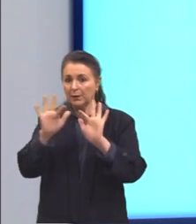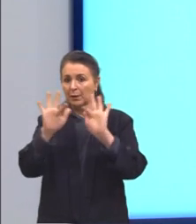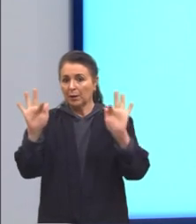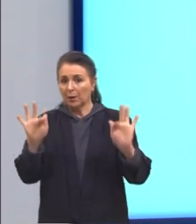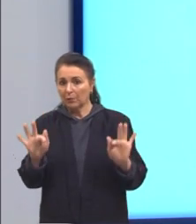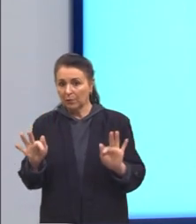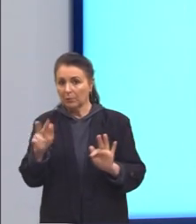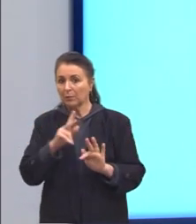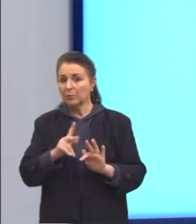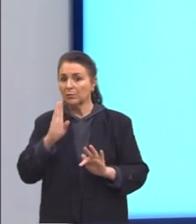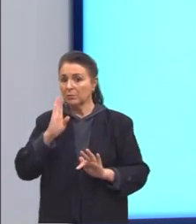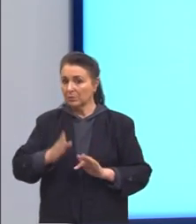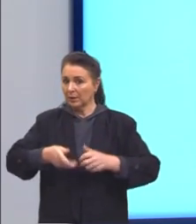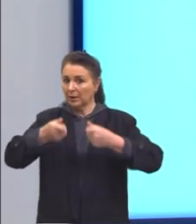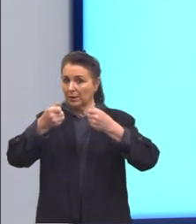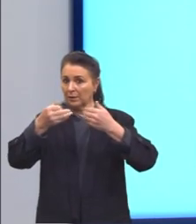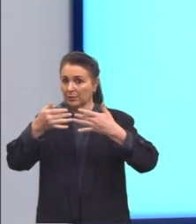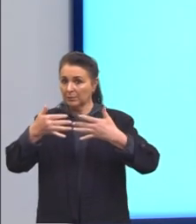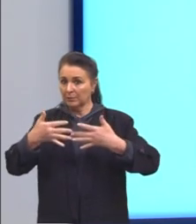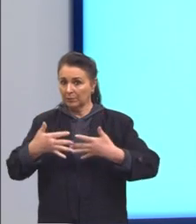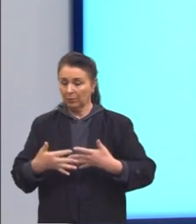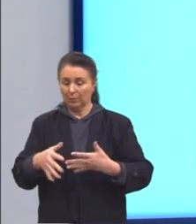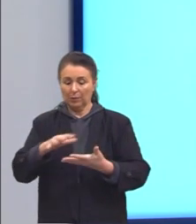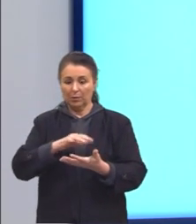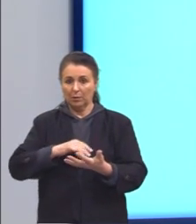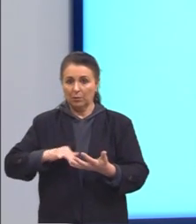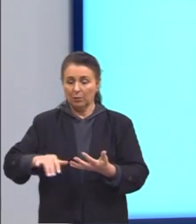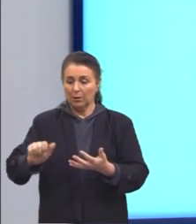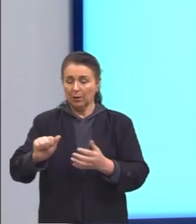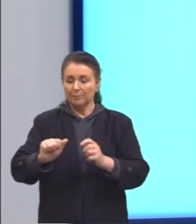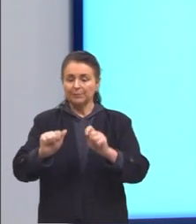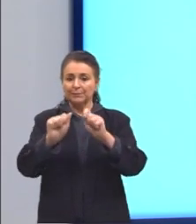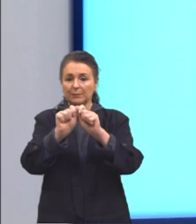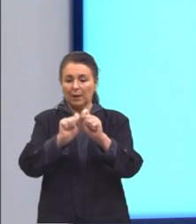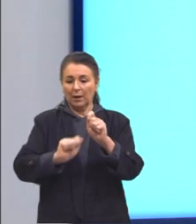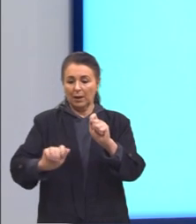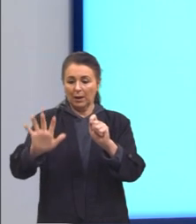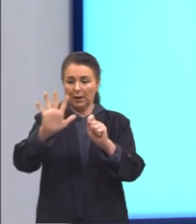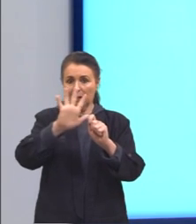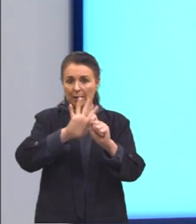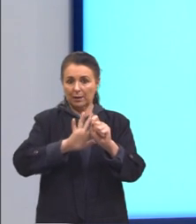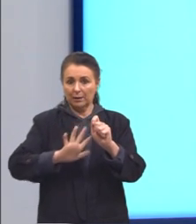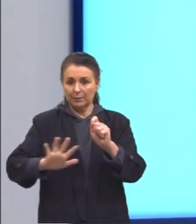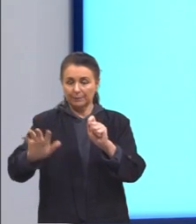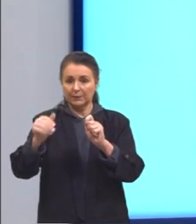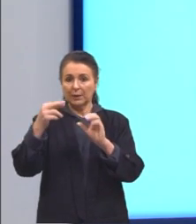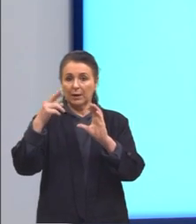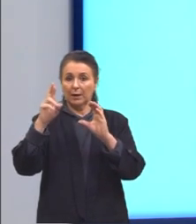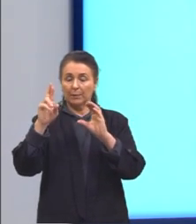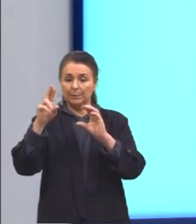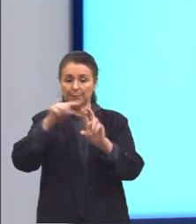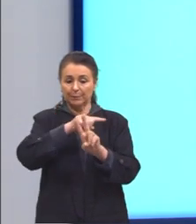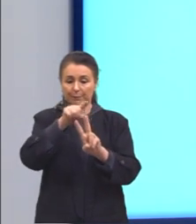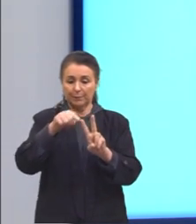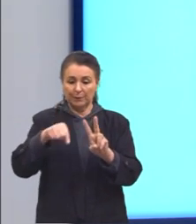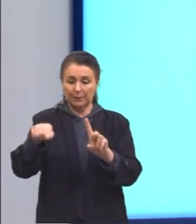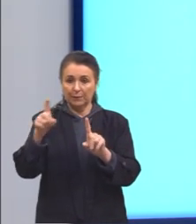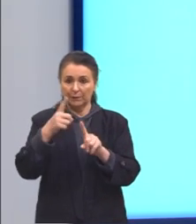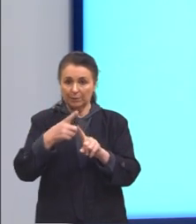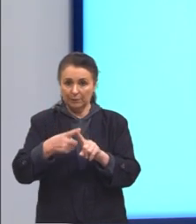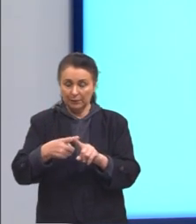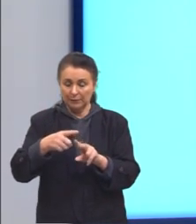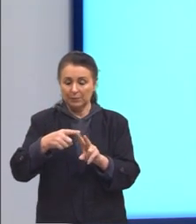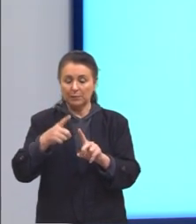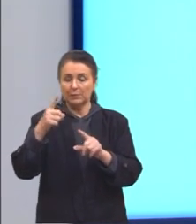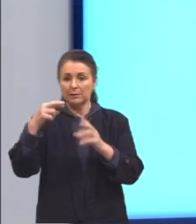na aula anterior, a fórmula para calcular a área de um círculo é π vezes raio ao quadrado. Aqui na